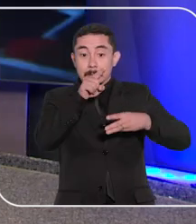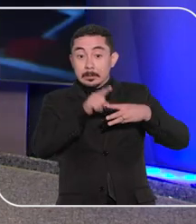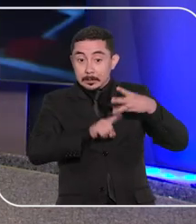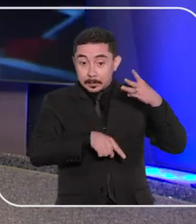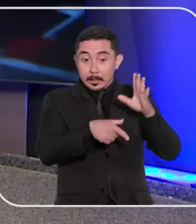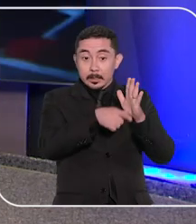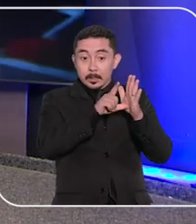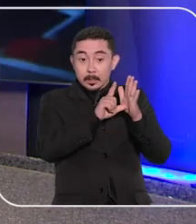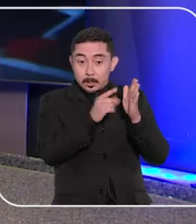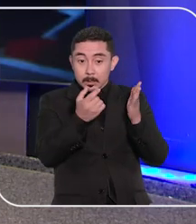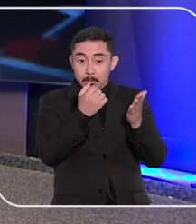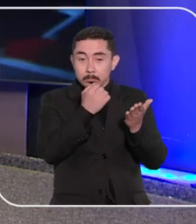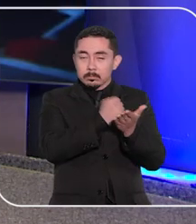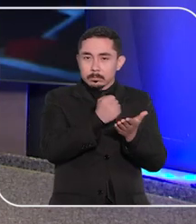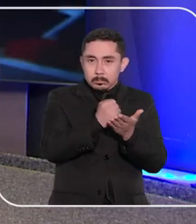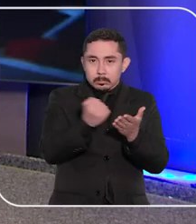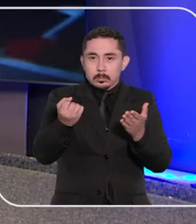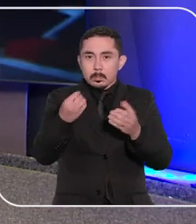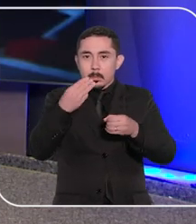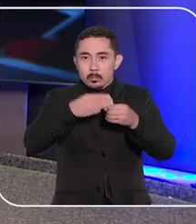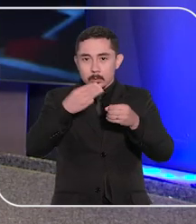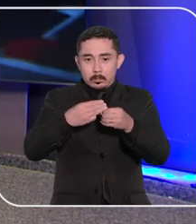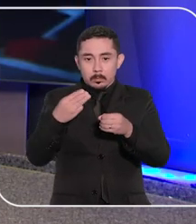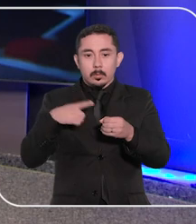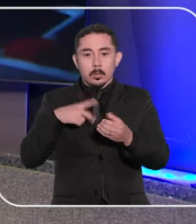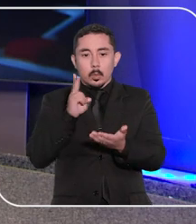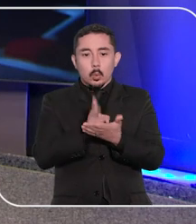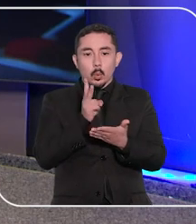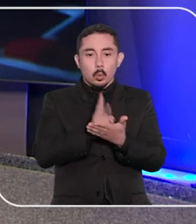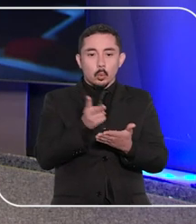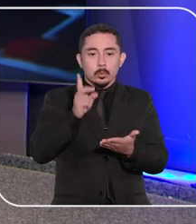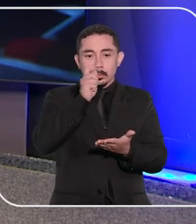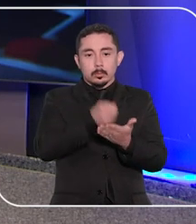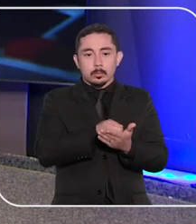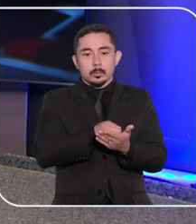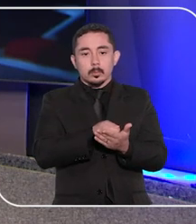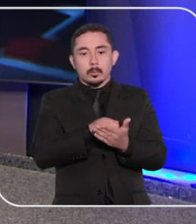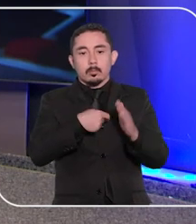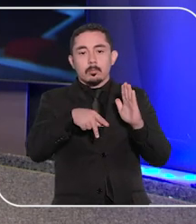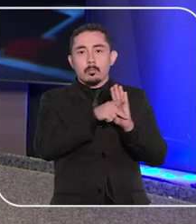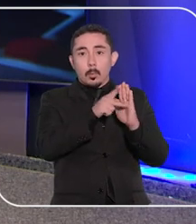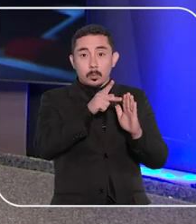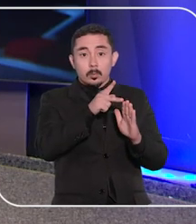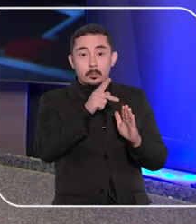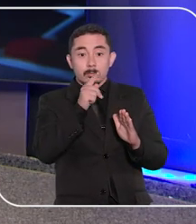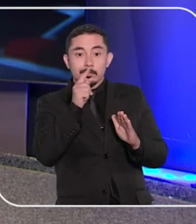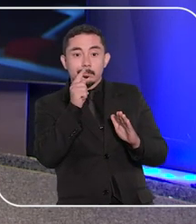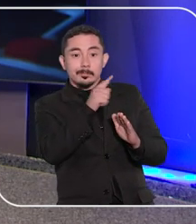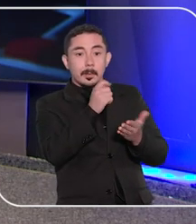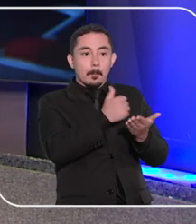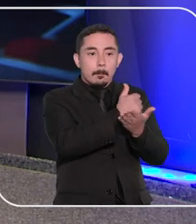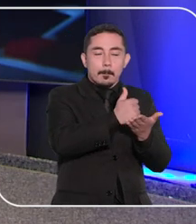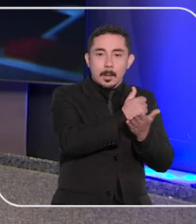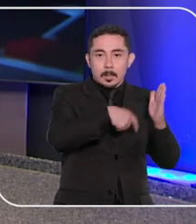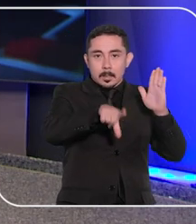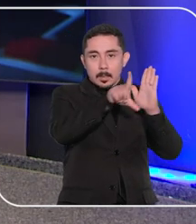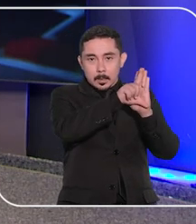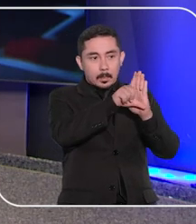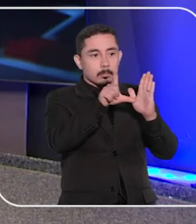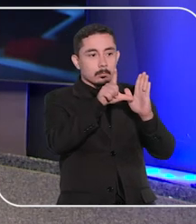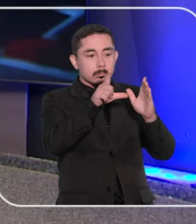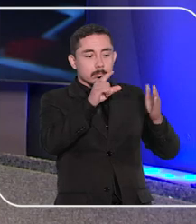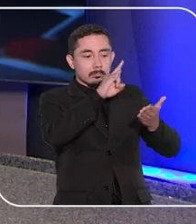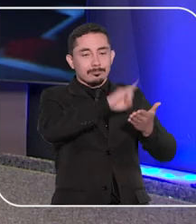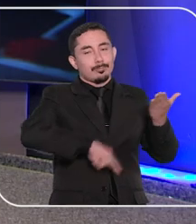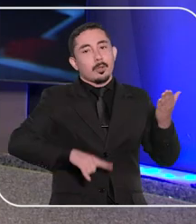nas eleições municipais de 2024 têm mantidos pelo STJ os efeitos de condenações com base